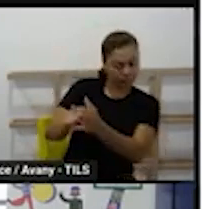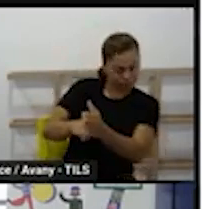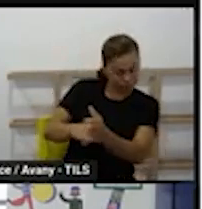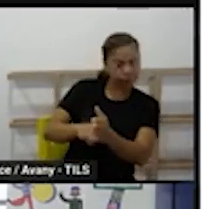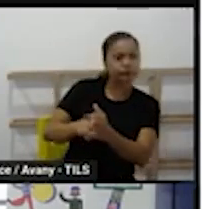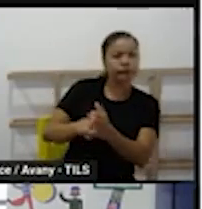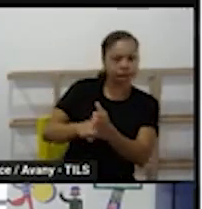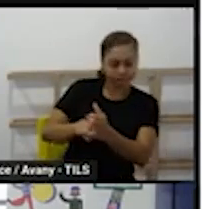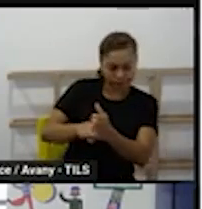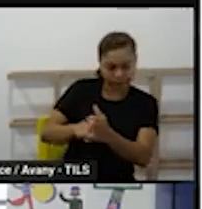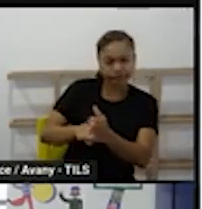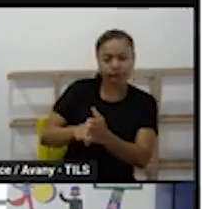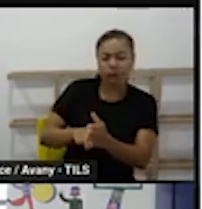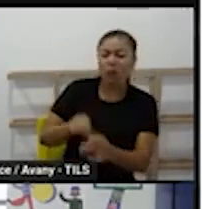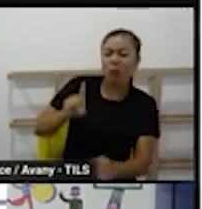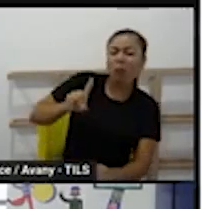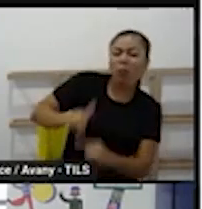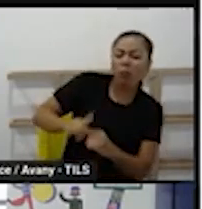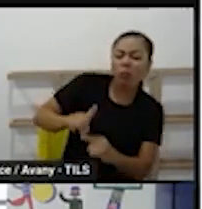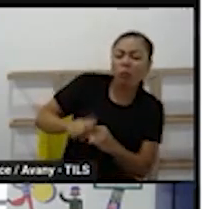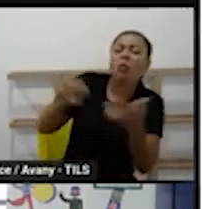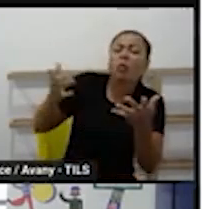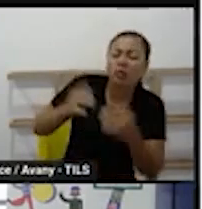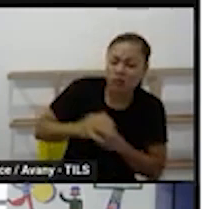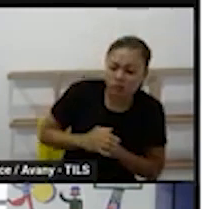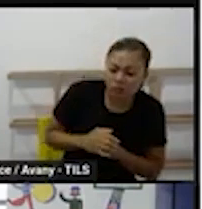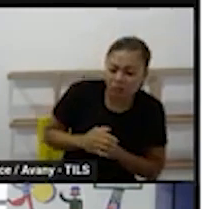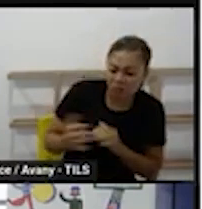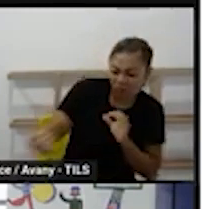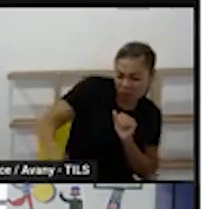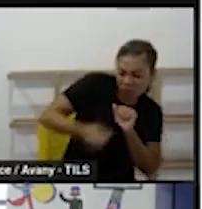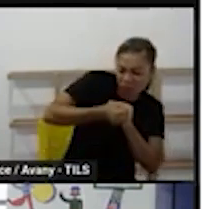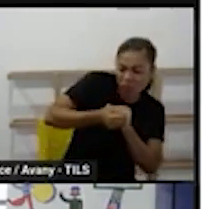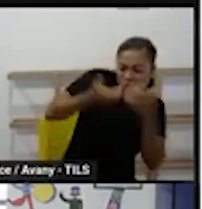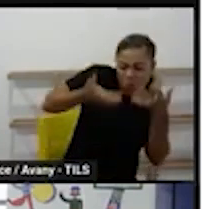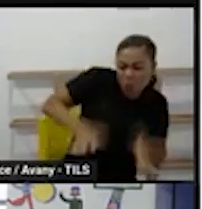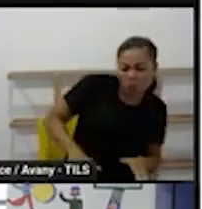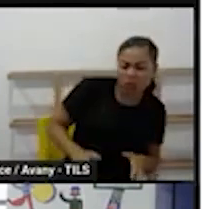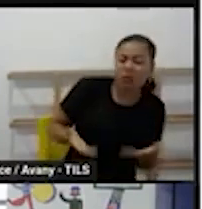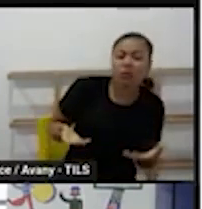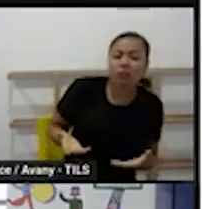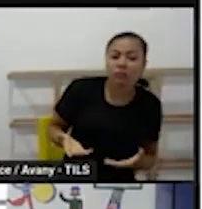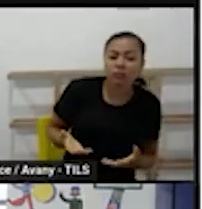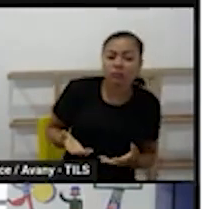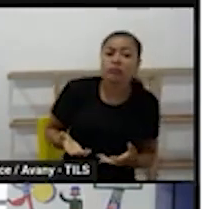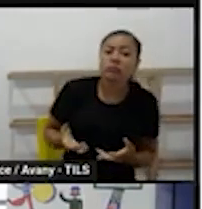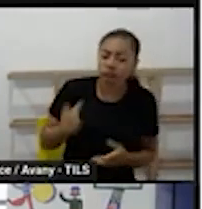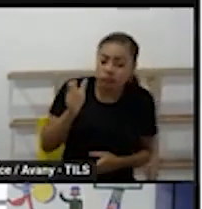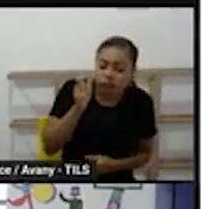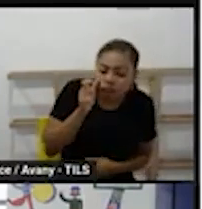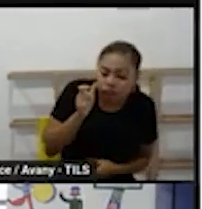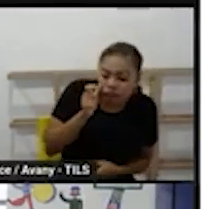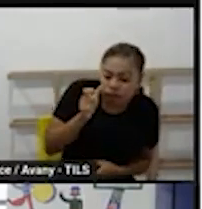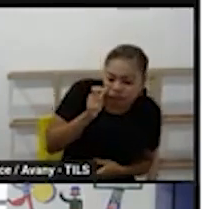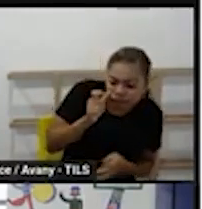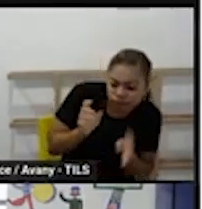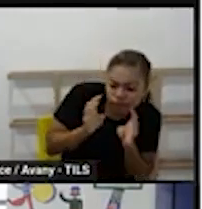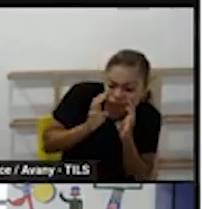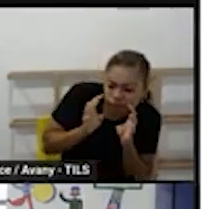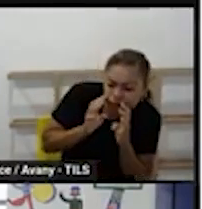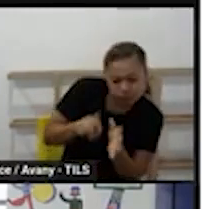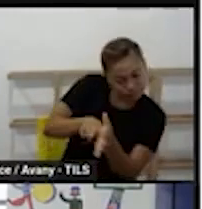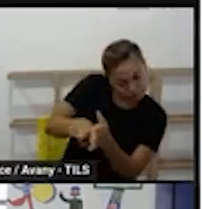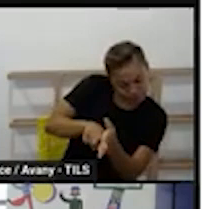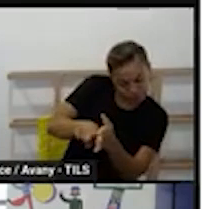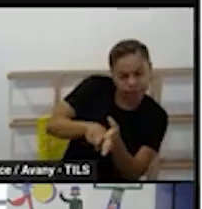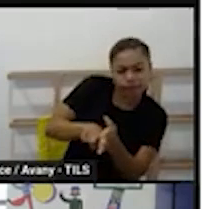criança para entender direitinho qual é o motivo que ela não está querendo participar da rotina e